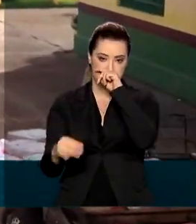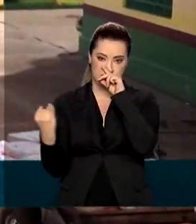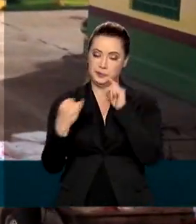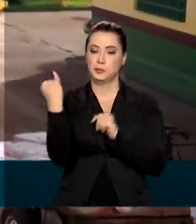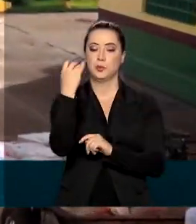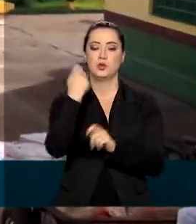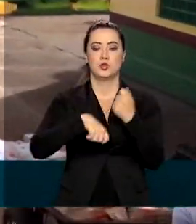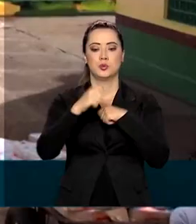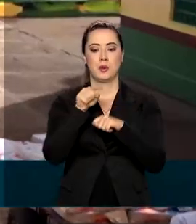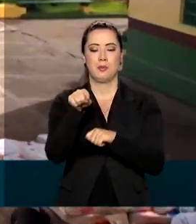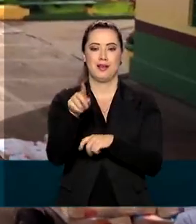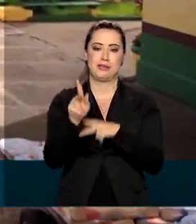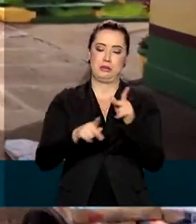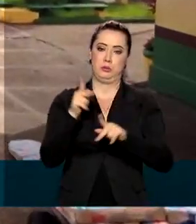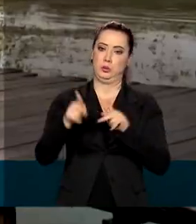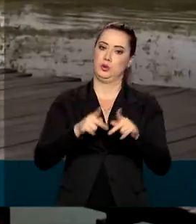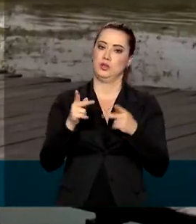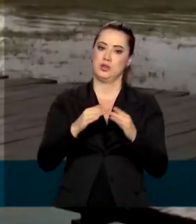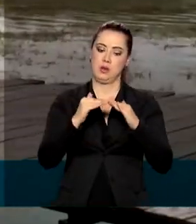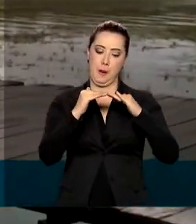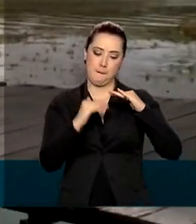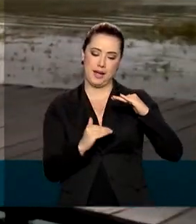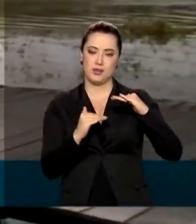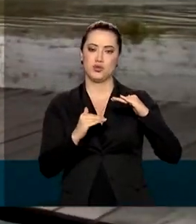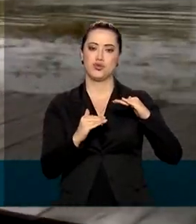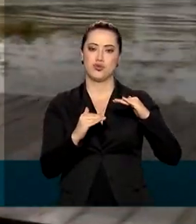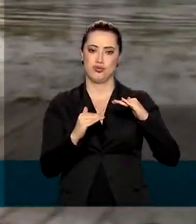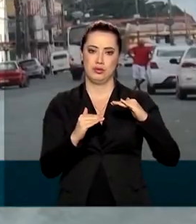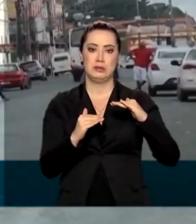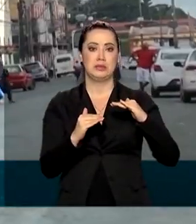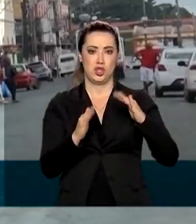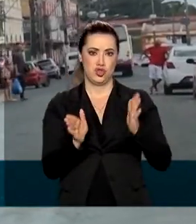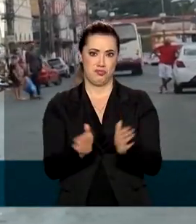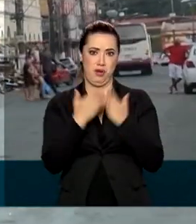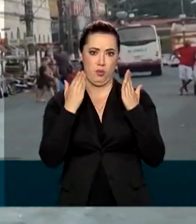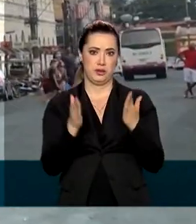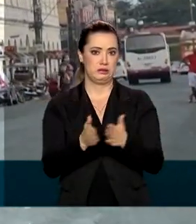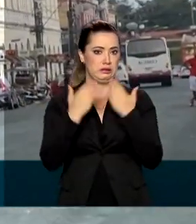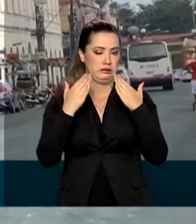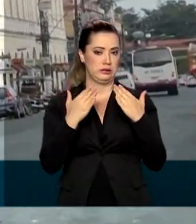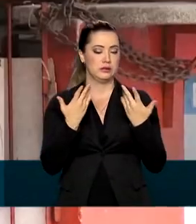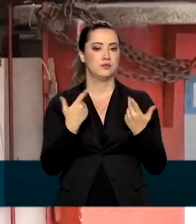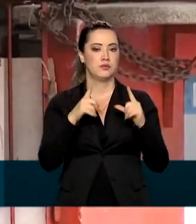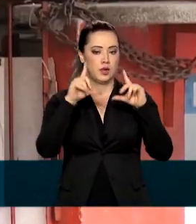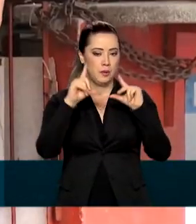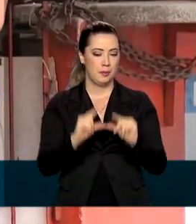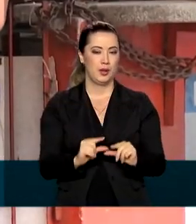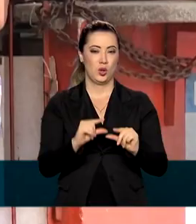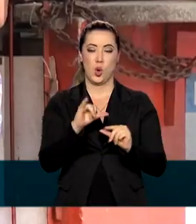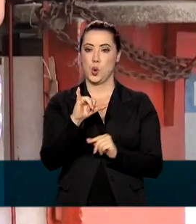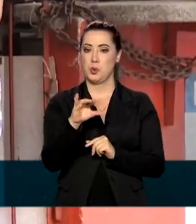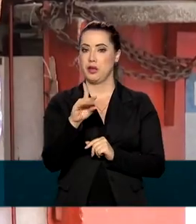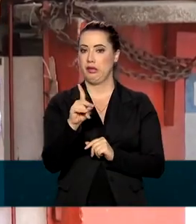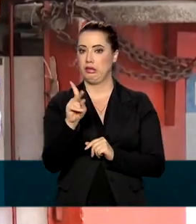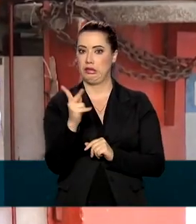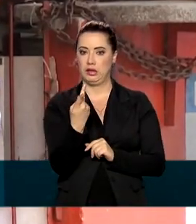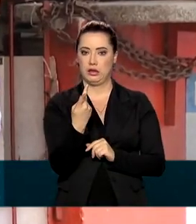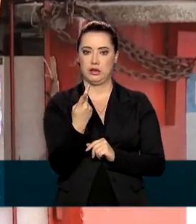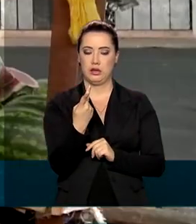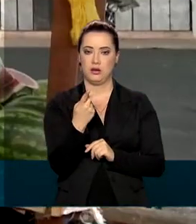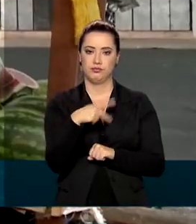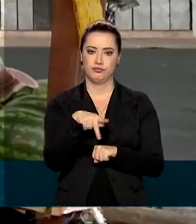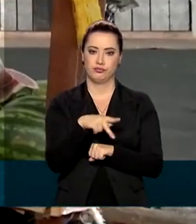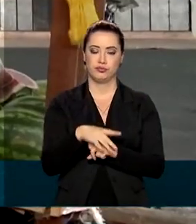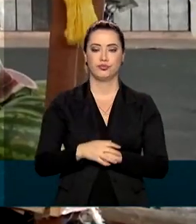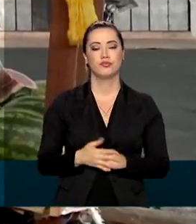a maioria da população abaixo da linha da pobreza e os menores índices de desenvolvimento econômico do